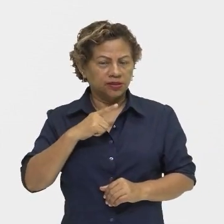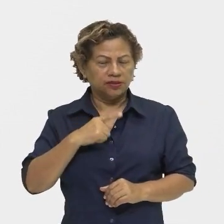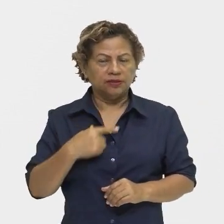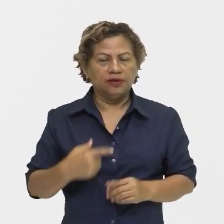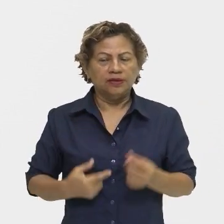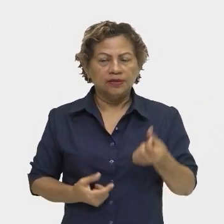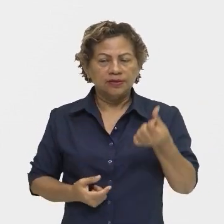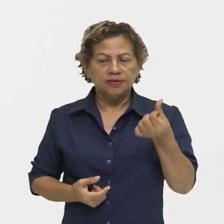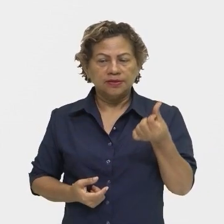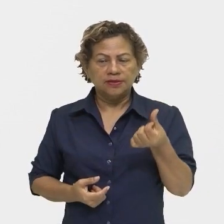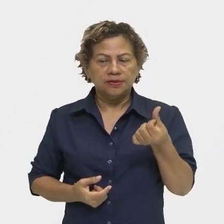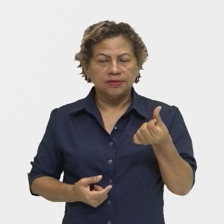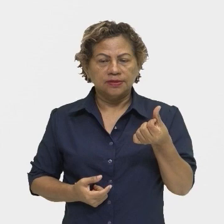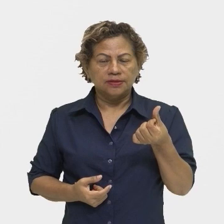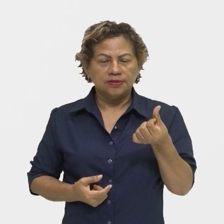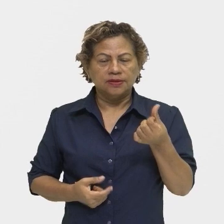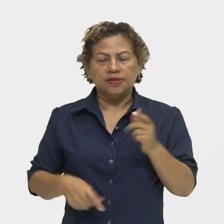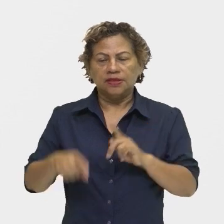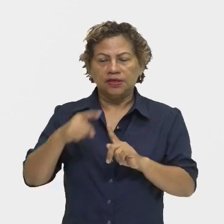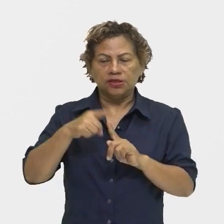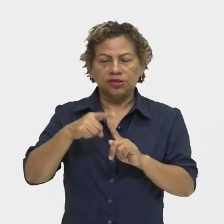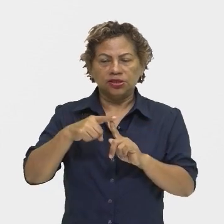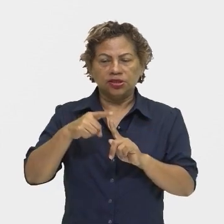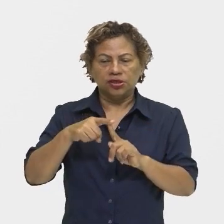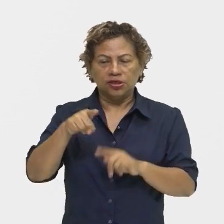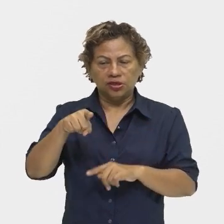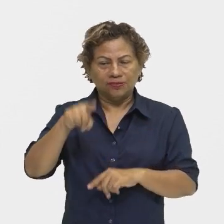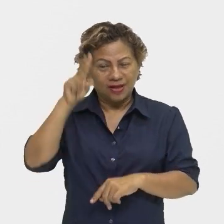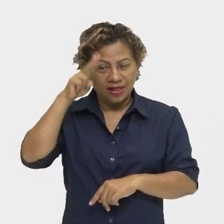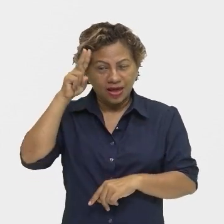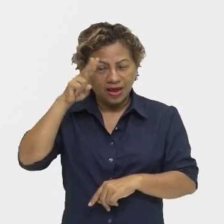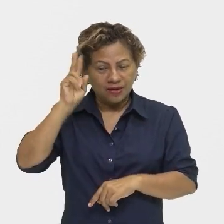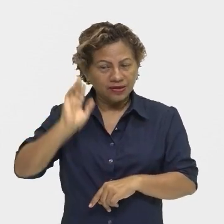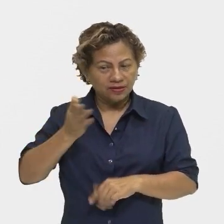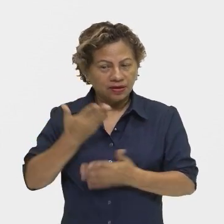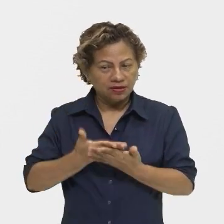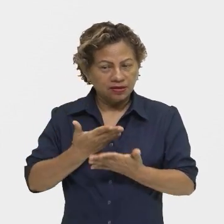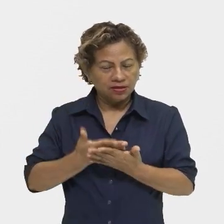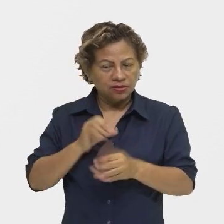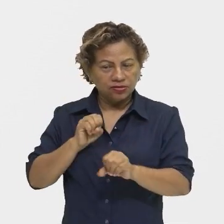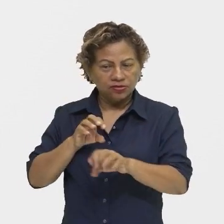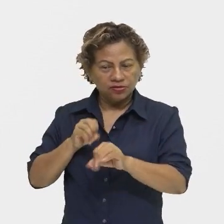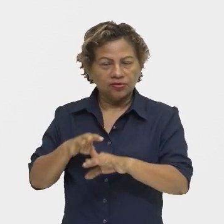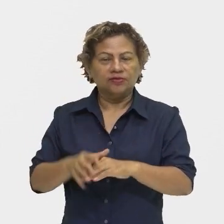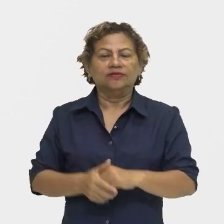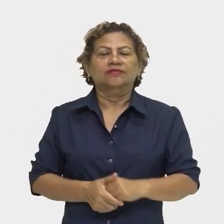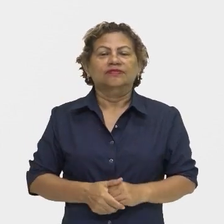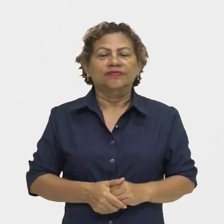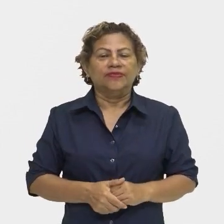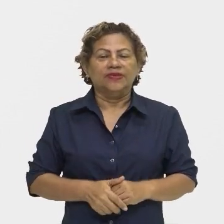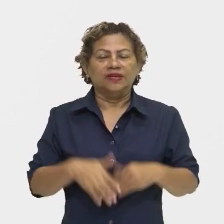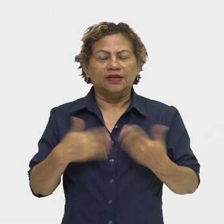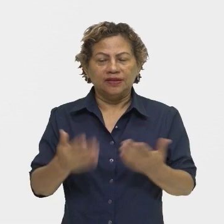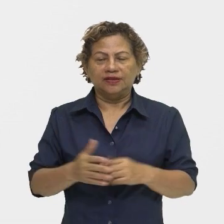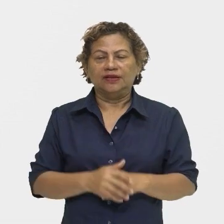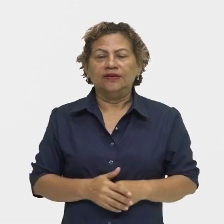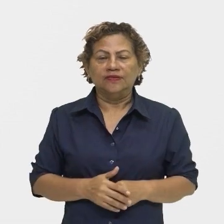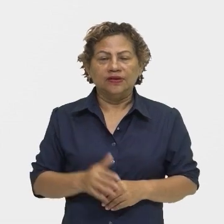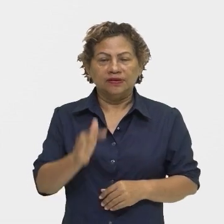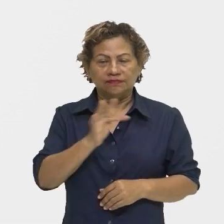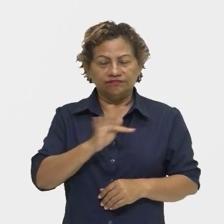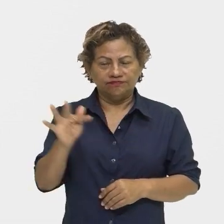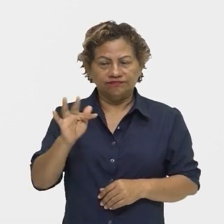tipos, como vocês já conhecem. Vamos relembrar aí a função referencial, que é aquela que está com foco no